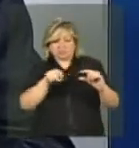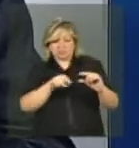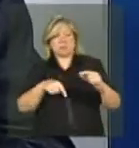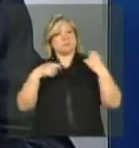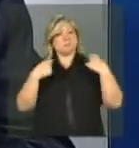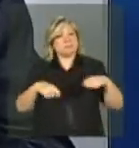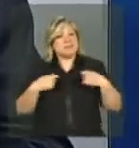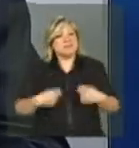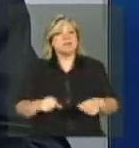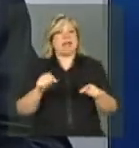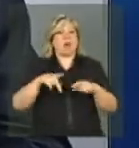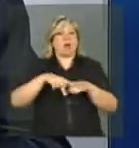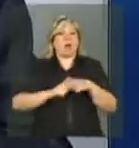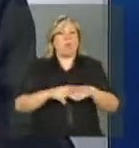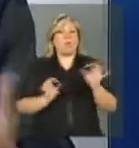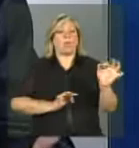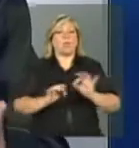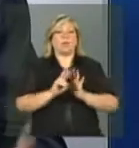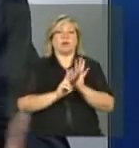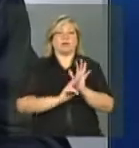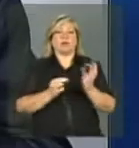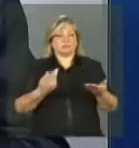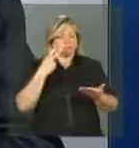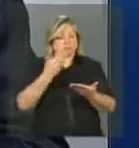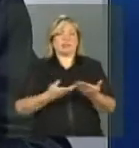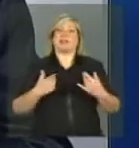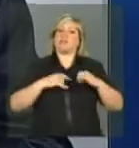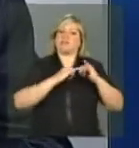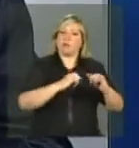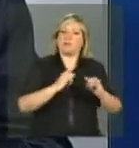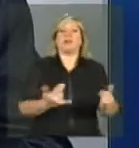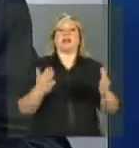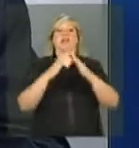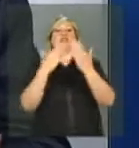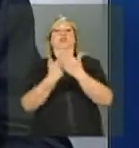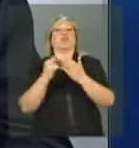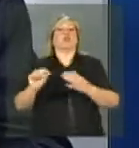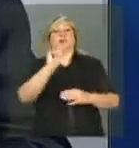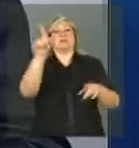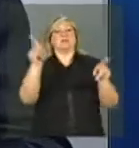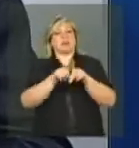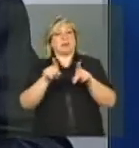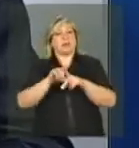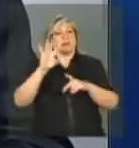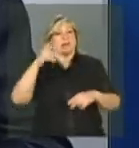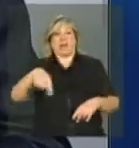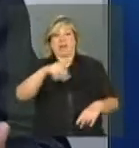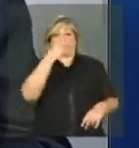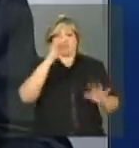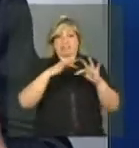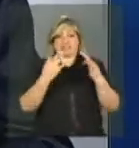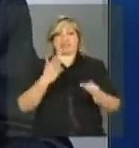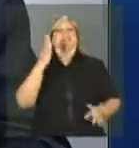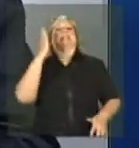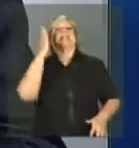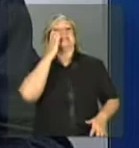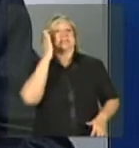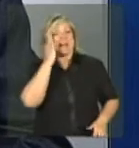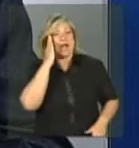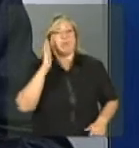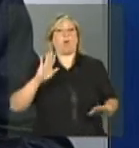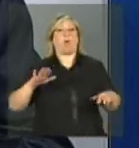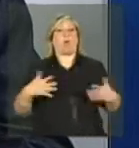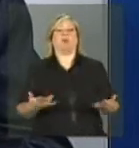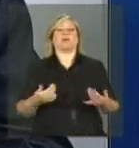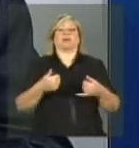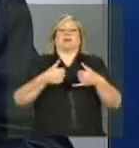famílias, o que está ocorrendo, as escolas tentam se mobilizar. Então, ela, de fato, está sabendo, por conta deste contexto